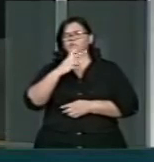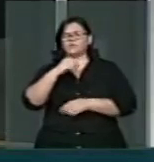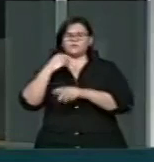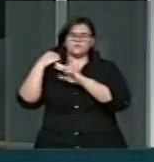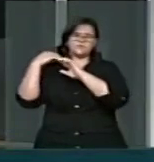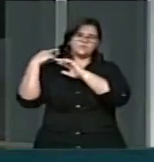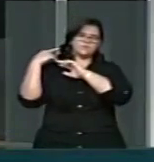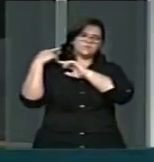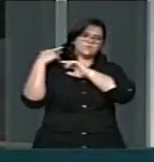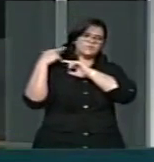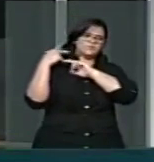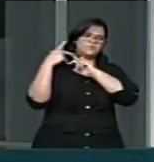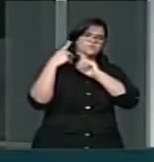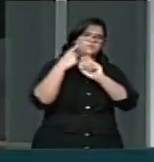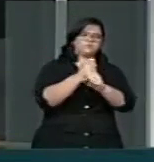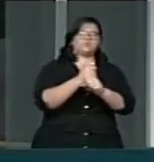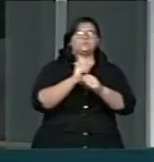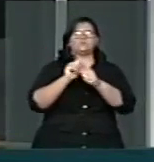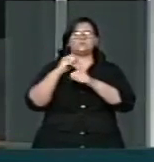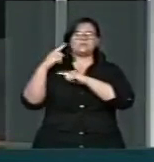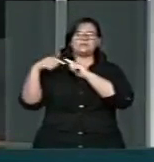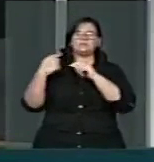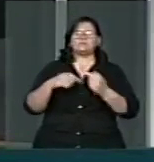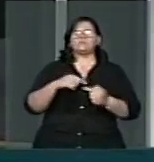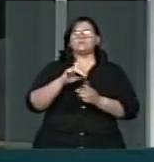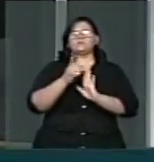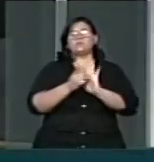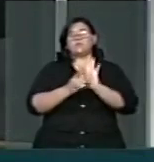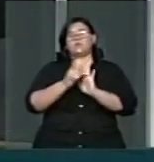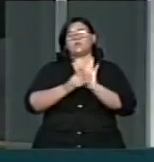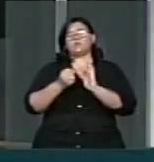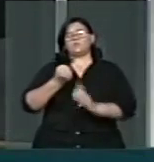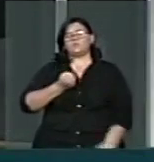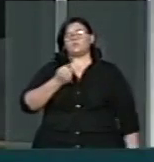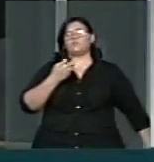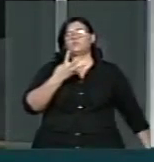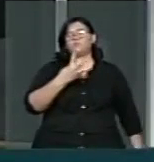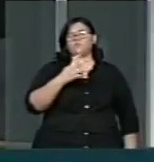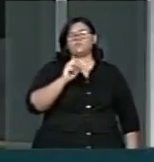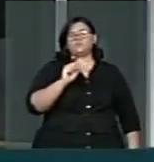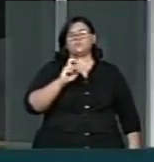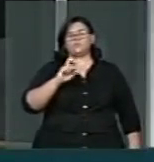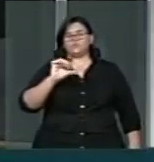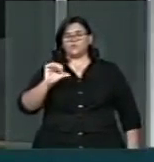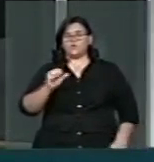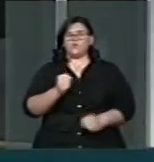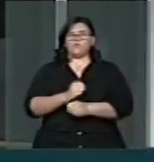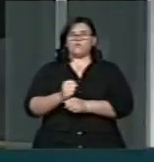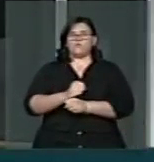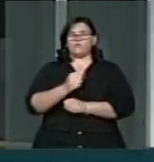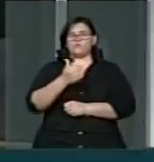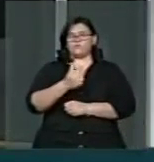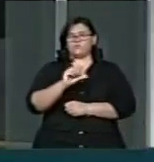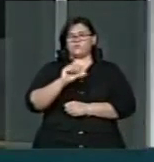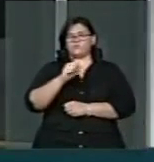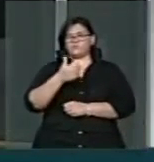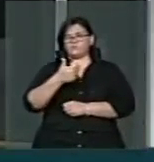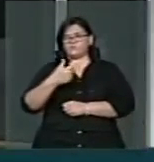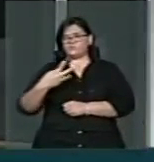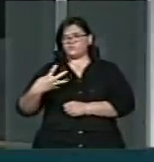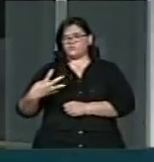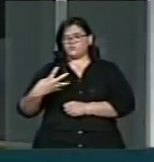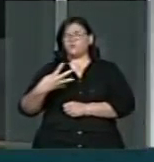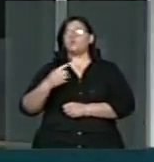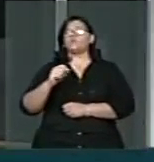reivindicatório o Decreto nº 4.859, de 1924, responsável